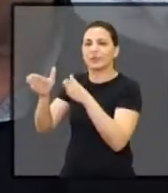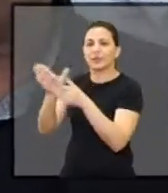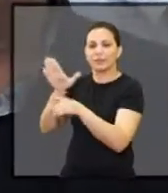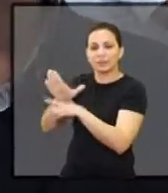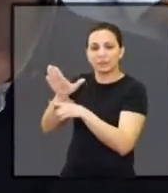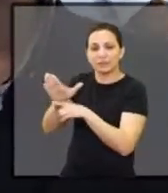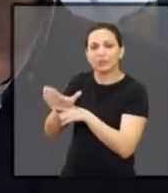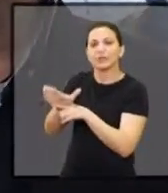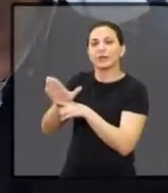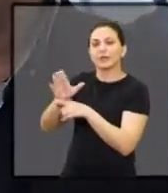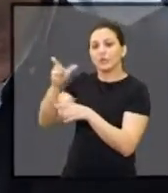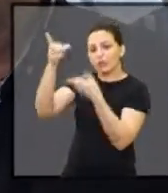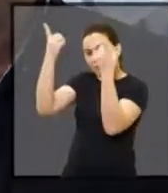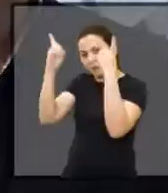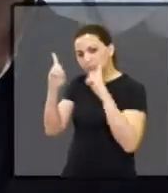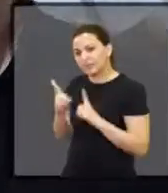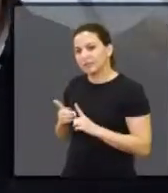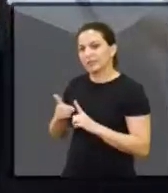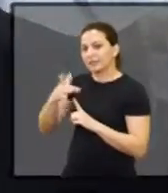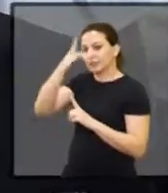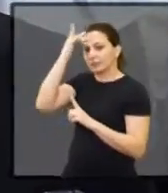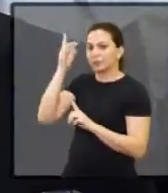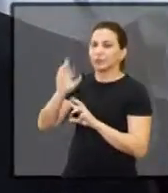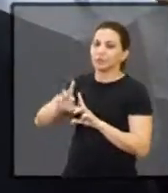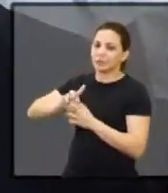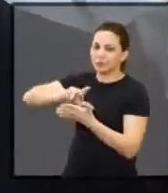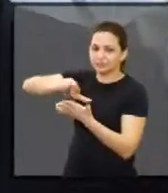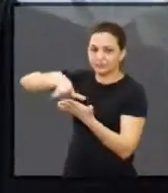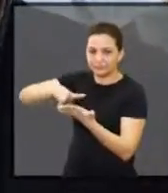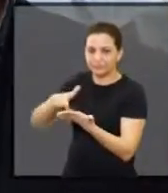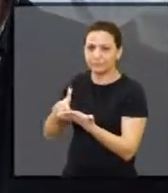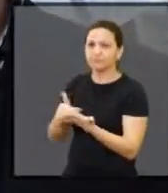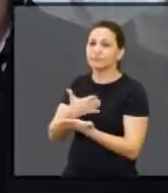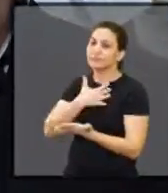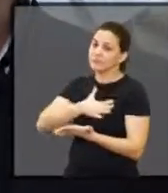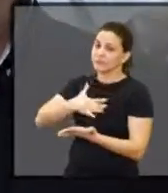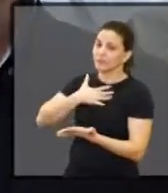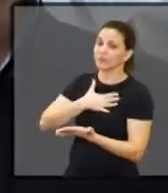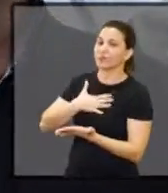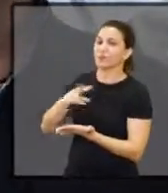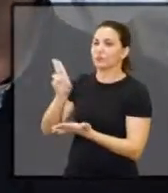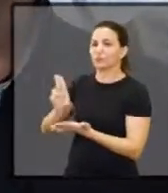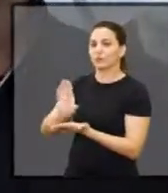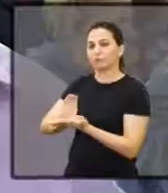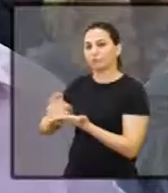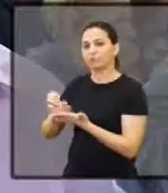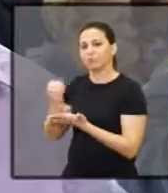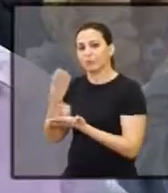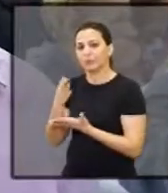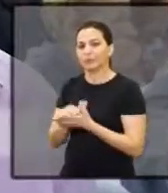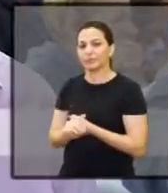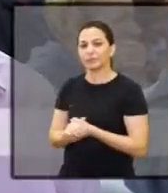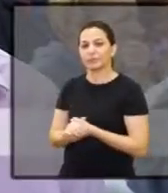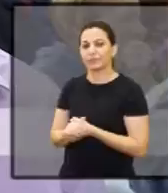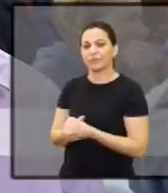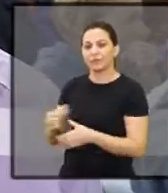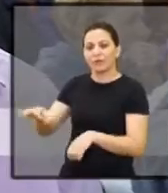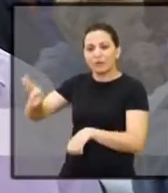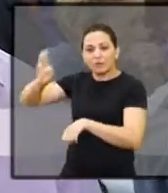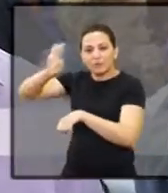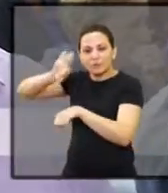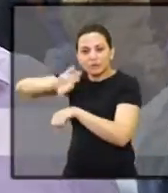de reabilitação motora, intelectual. E a gente fica muito satisfeito, porque aqui é um dinheiro bem gasto. O centro que vai